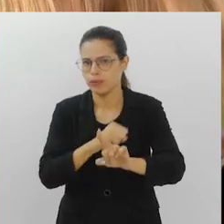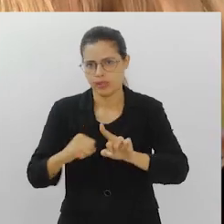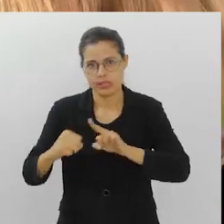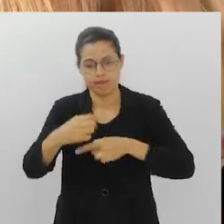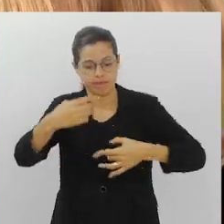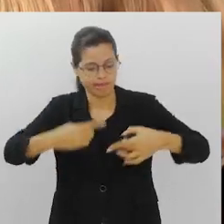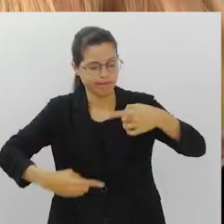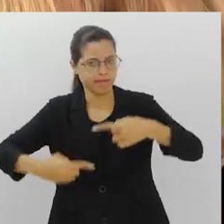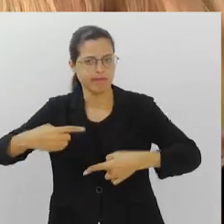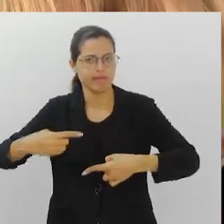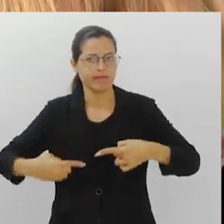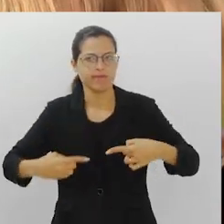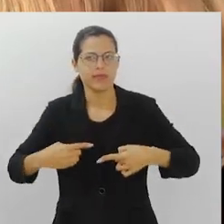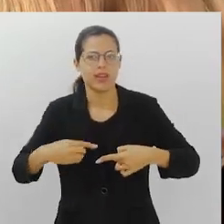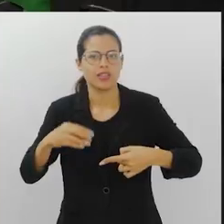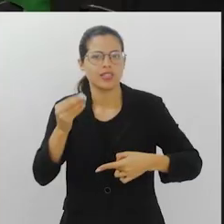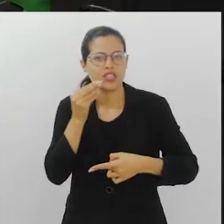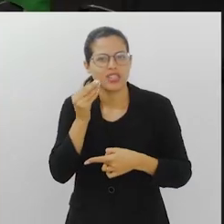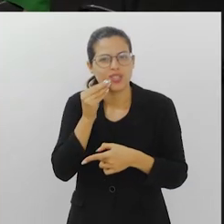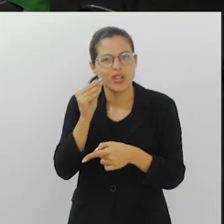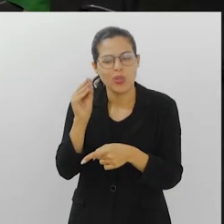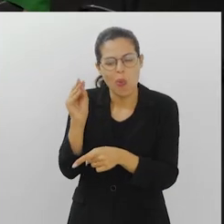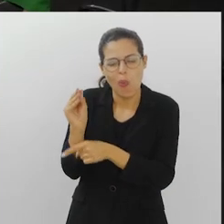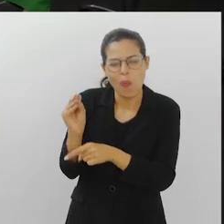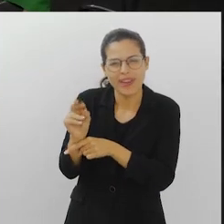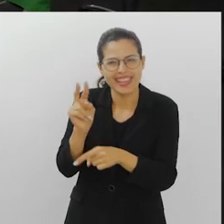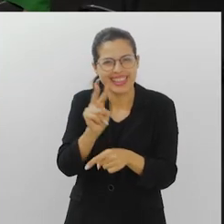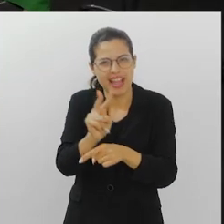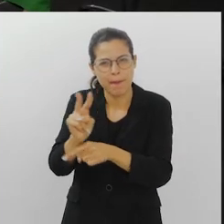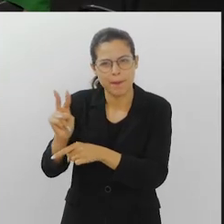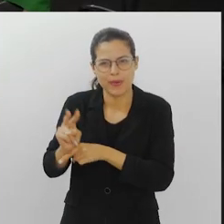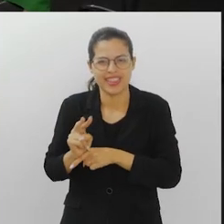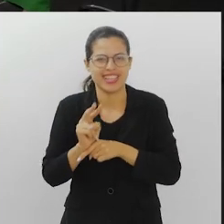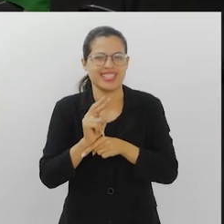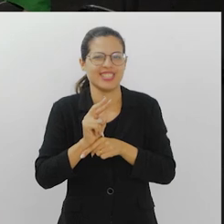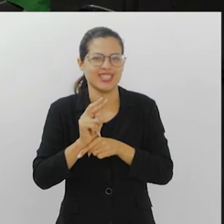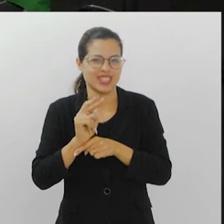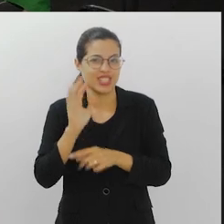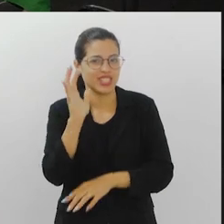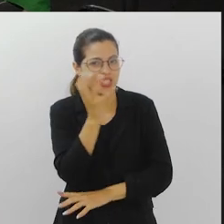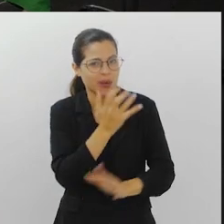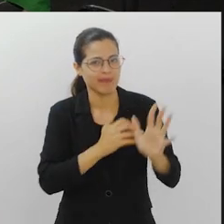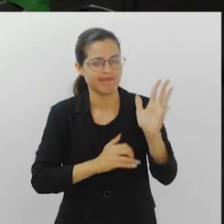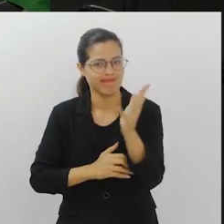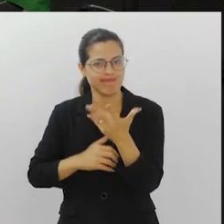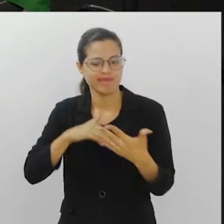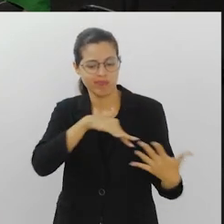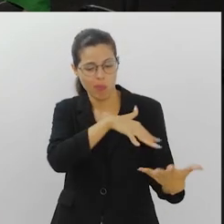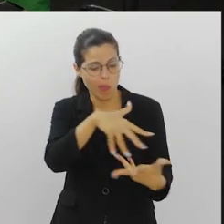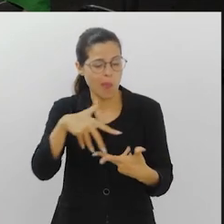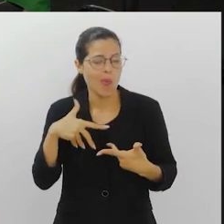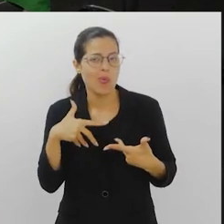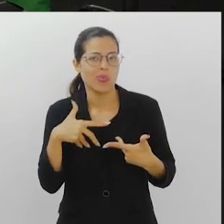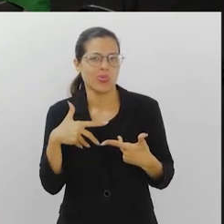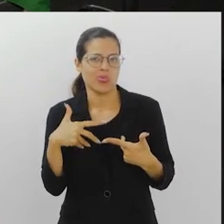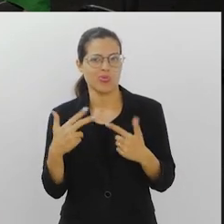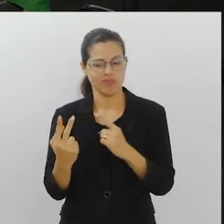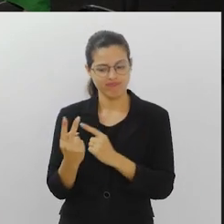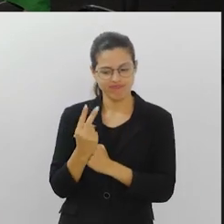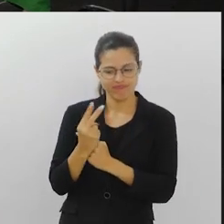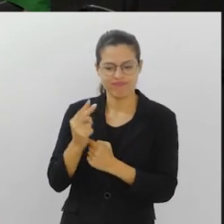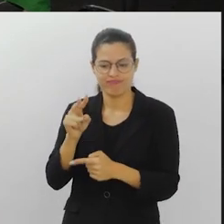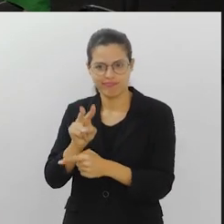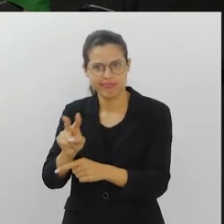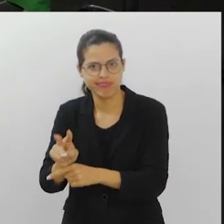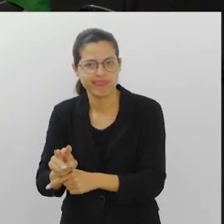discussão, uns cuidando dos outros, porque, quando a gente cuida do planeta, a gente está cuidando de nós mesmos e, assim, também cuidando